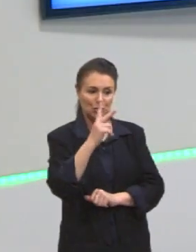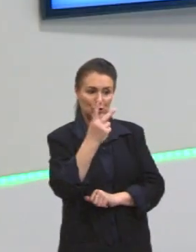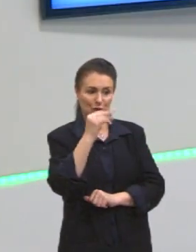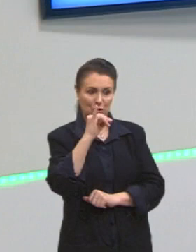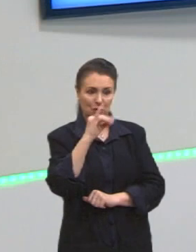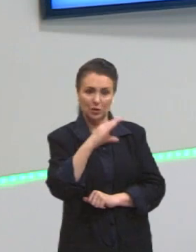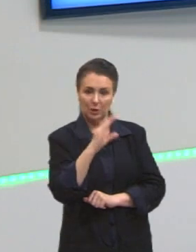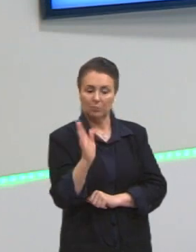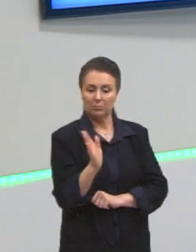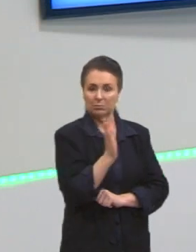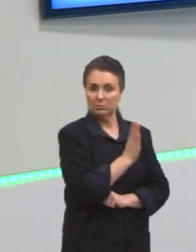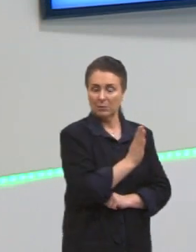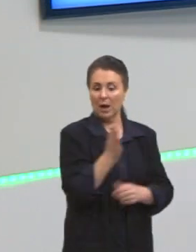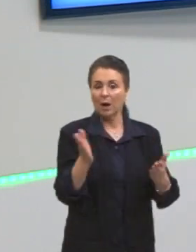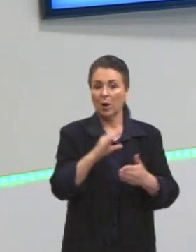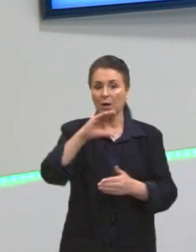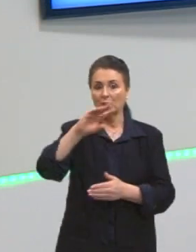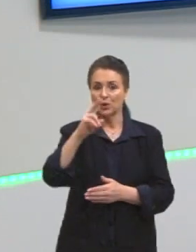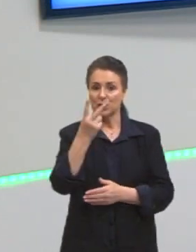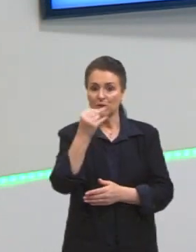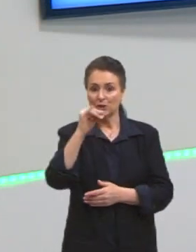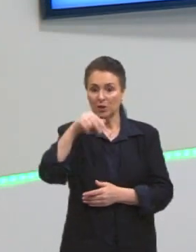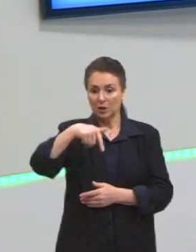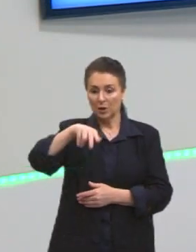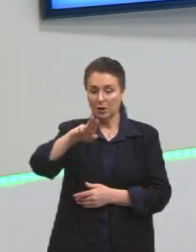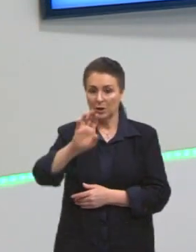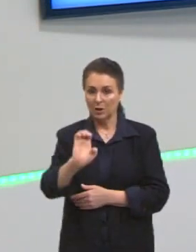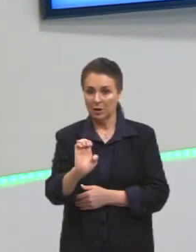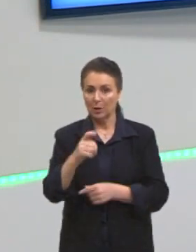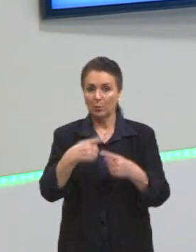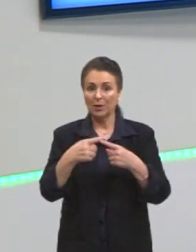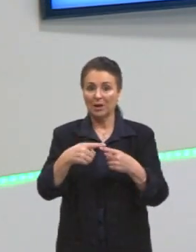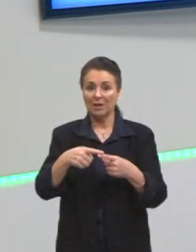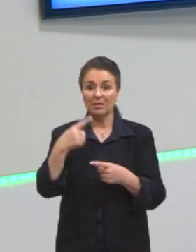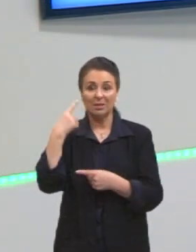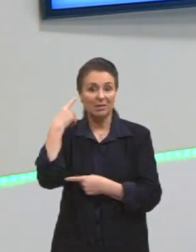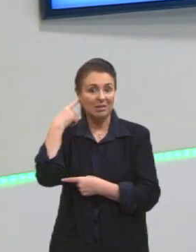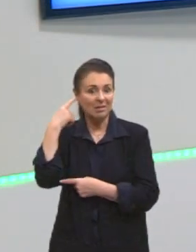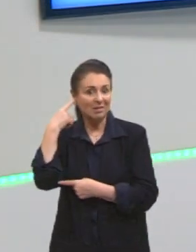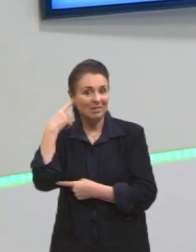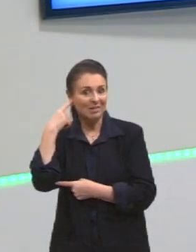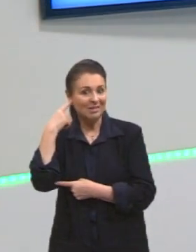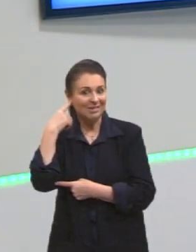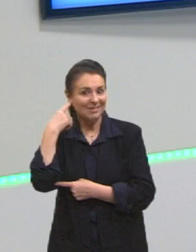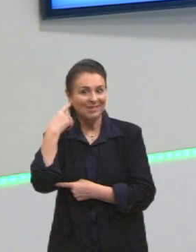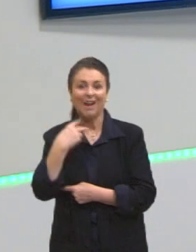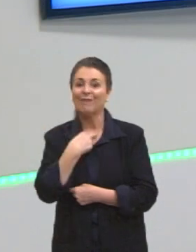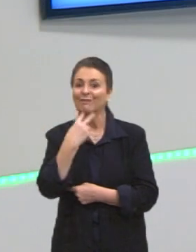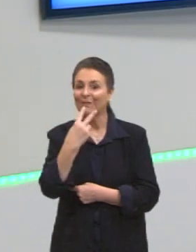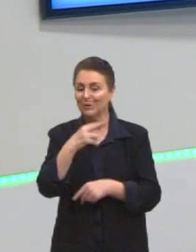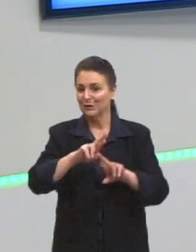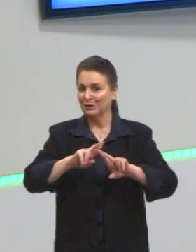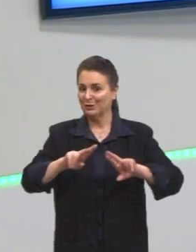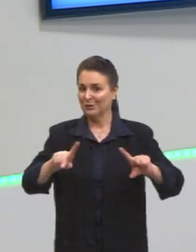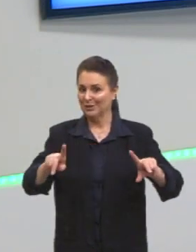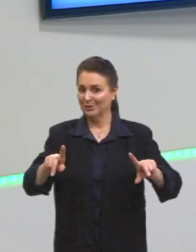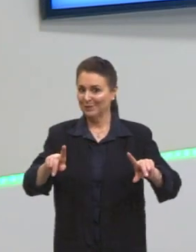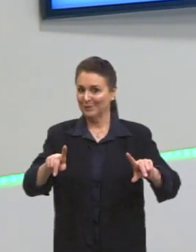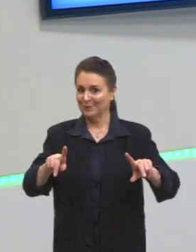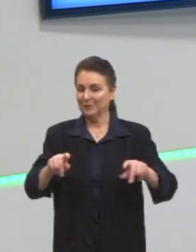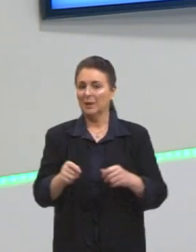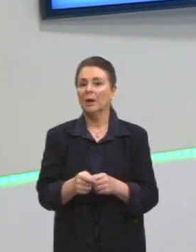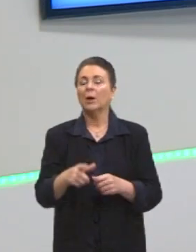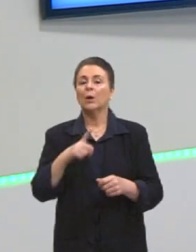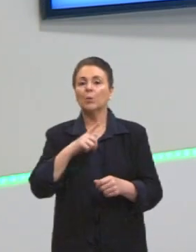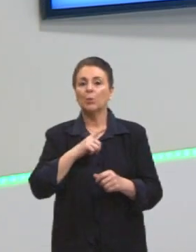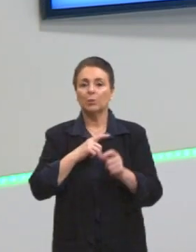aconteceu? Porque na hora da nossa pronúncia, nós falantes de língua portuguesa, a acrescenta. Quando tem essas